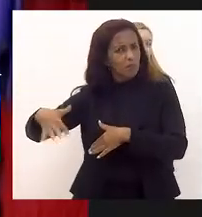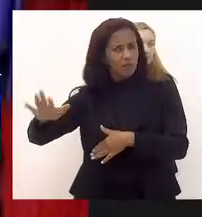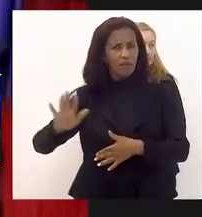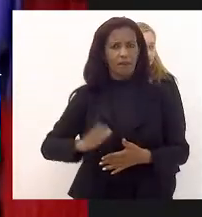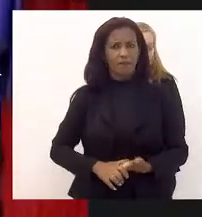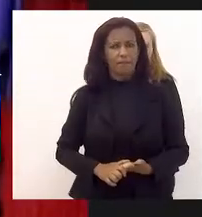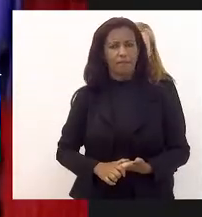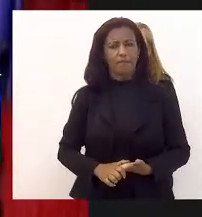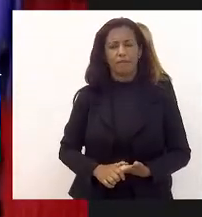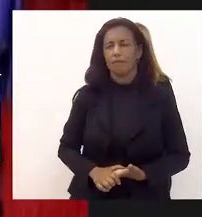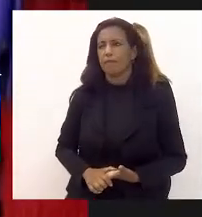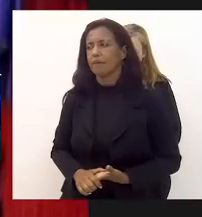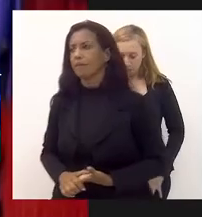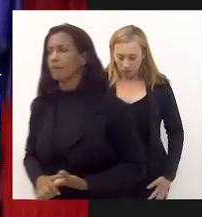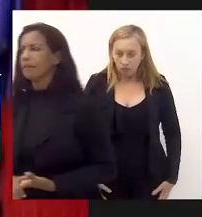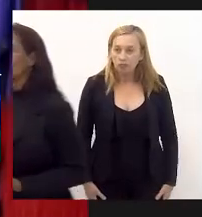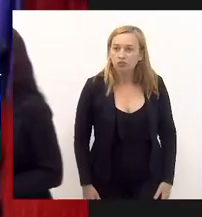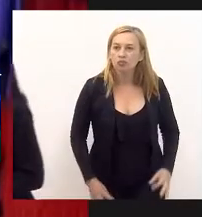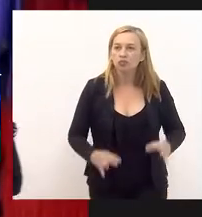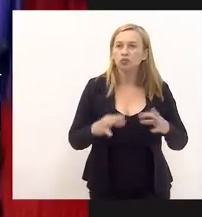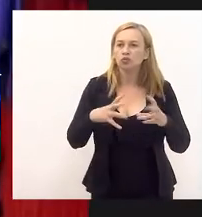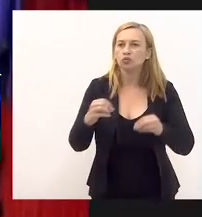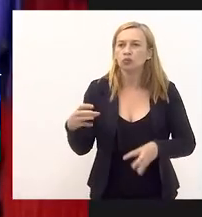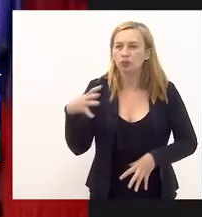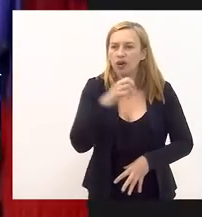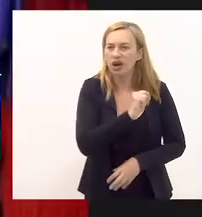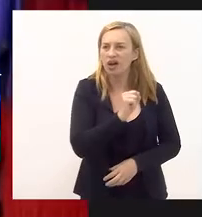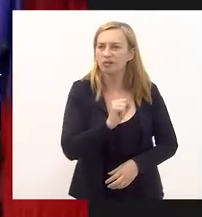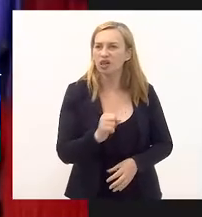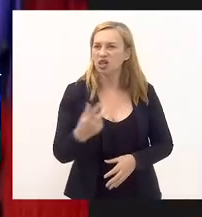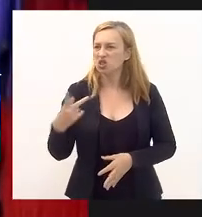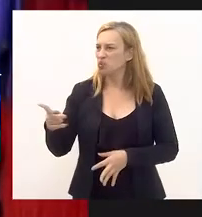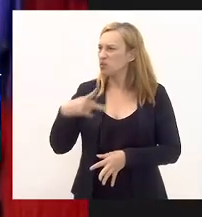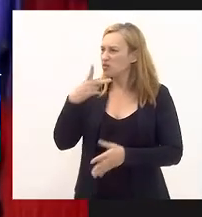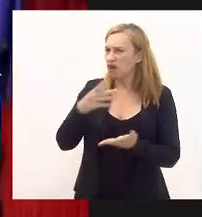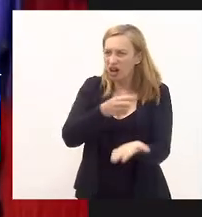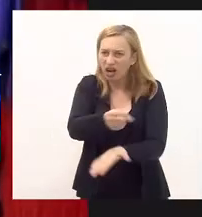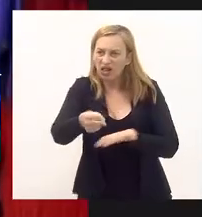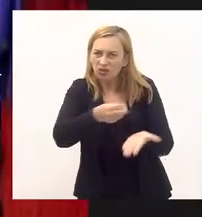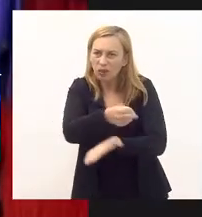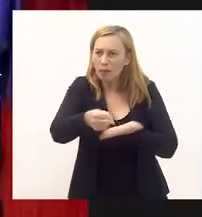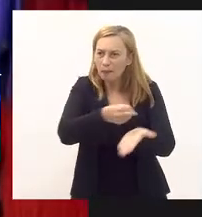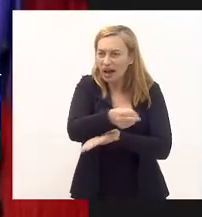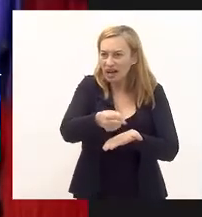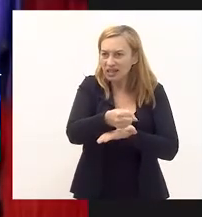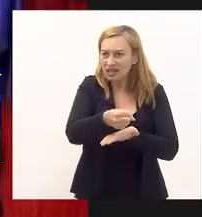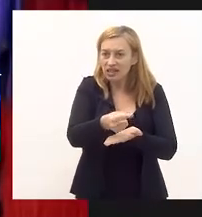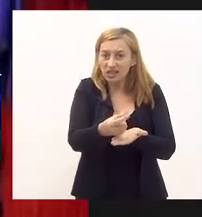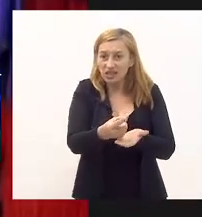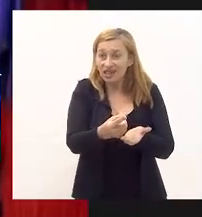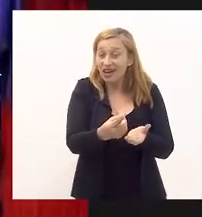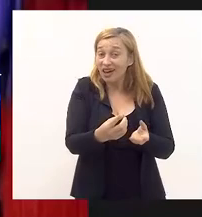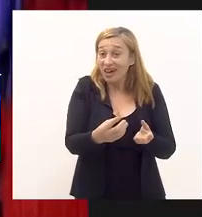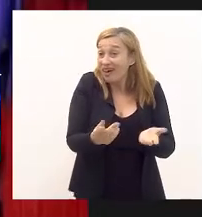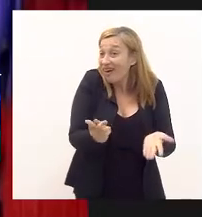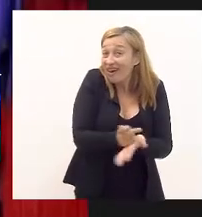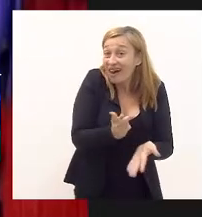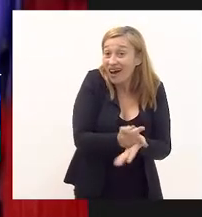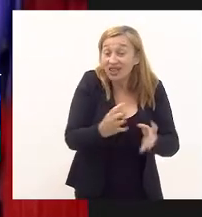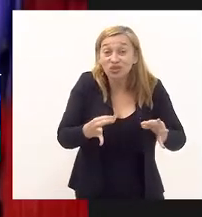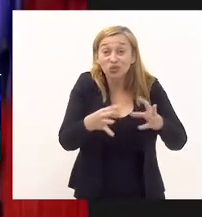Tudo isso é em caráter emergencial. Sua justificativa com base na emergencialidade cai por teca. Com a